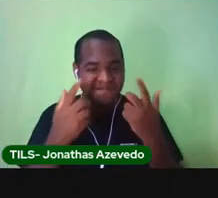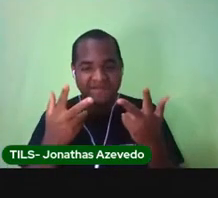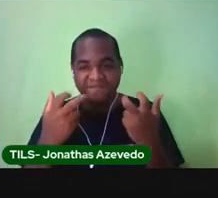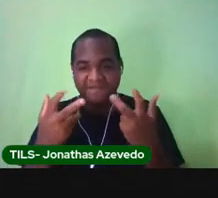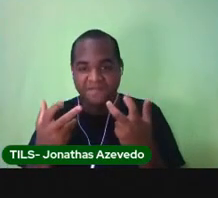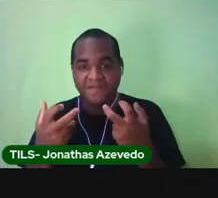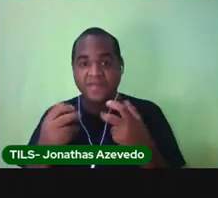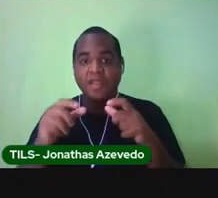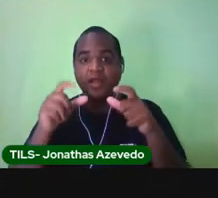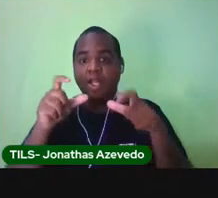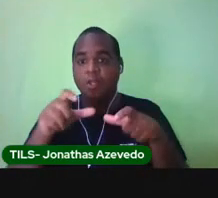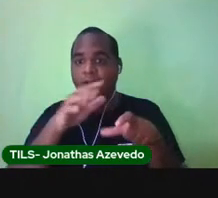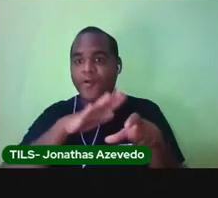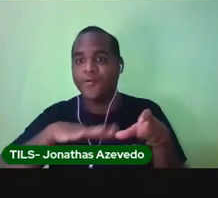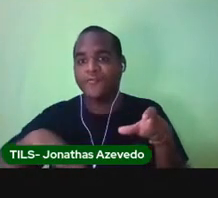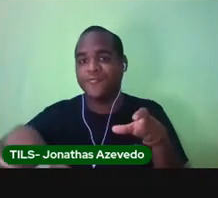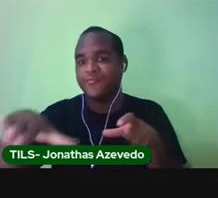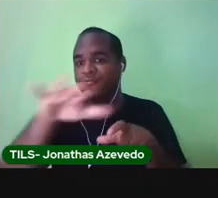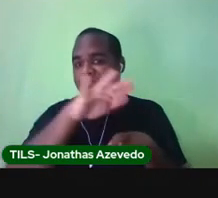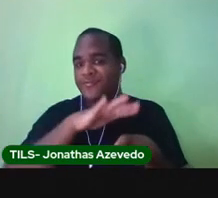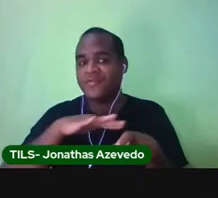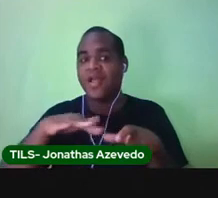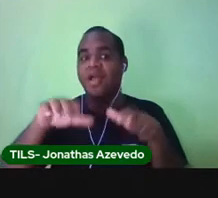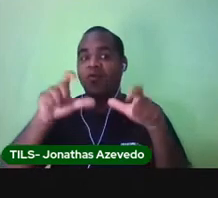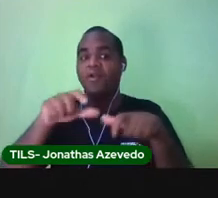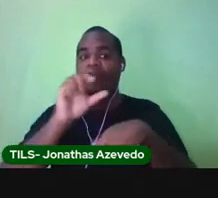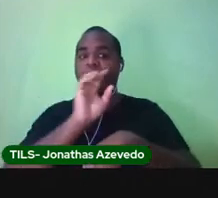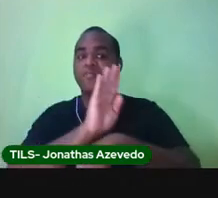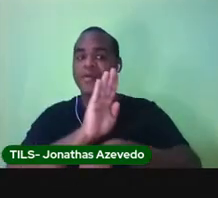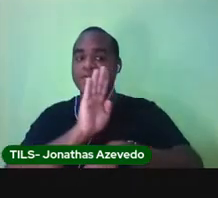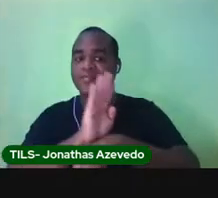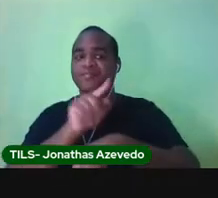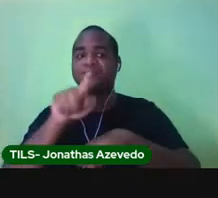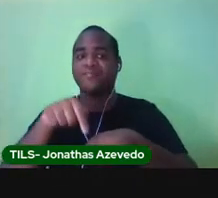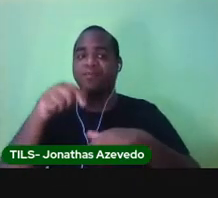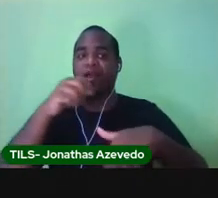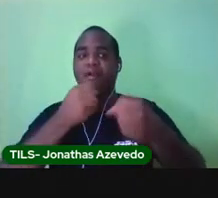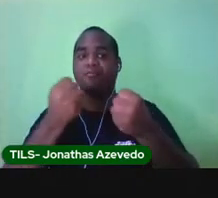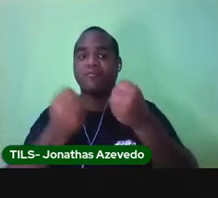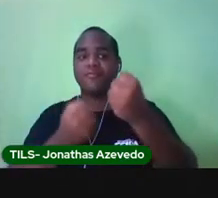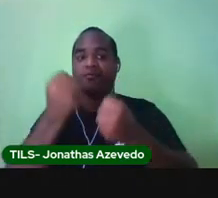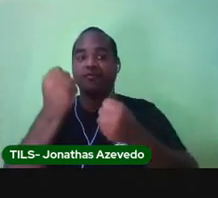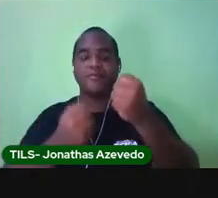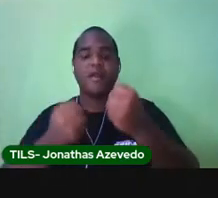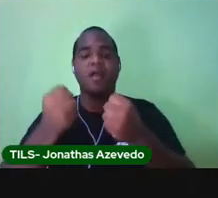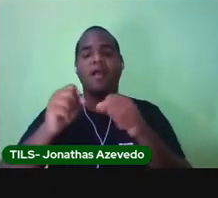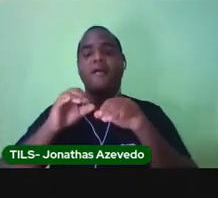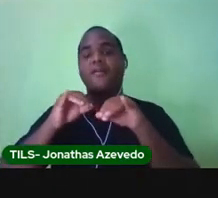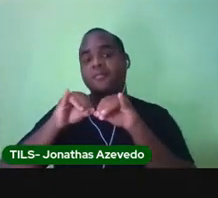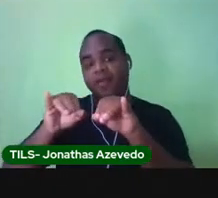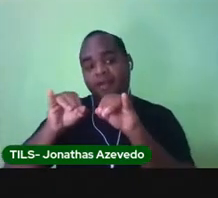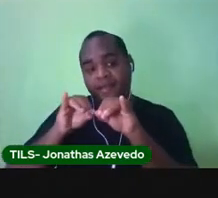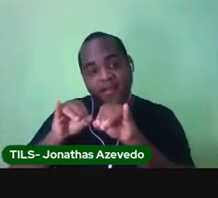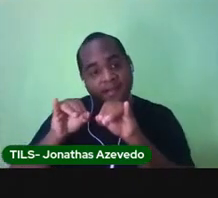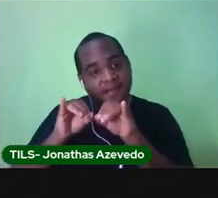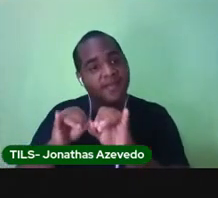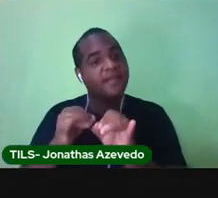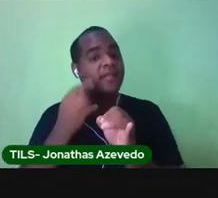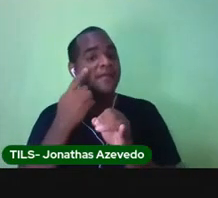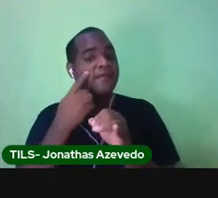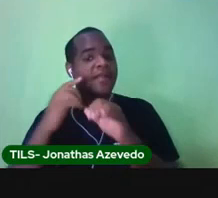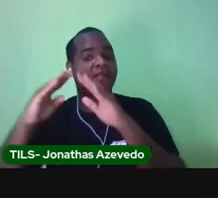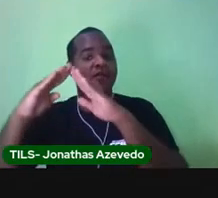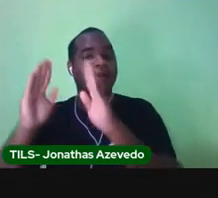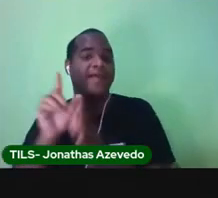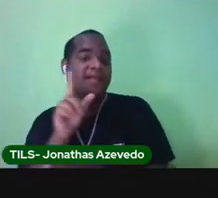o movimento de carro nesse bairro comercial. Aí você vê supermercado, você vê as barracas